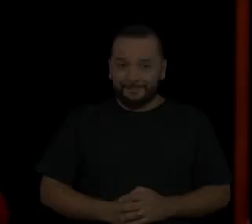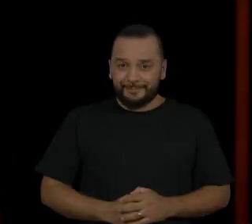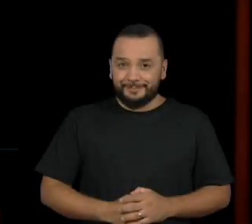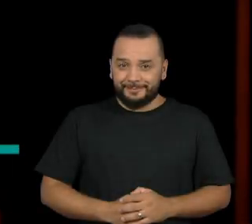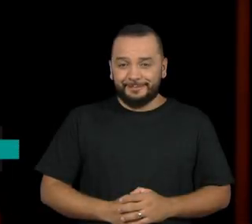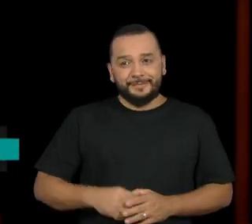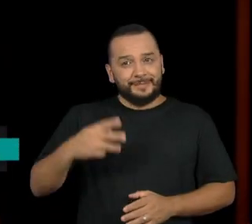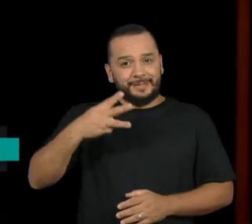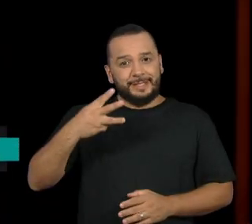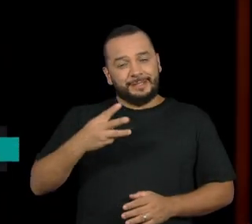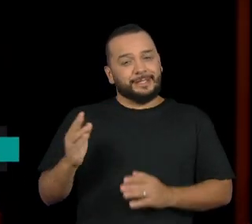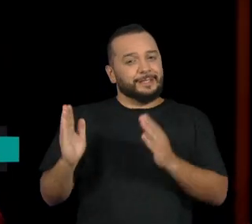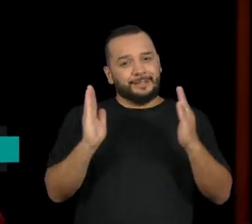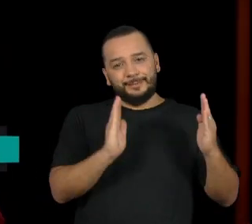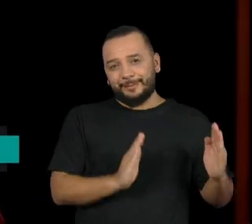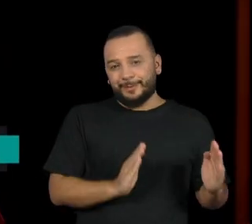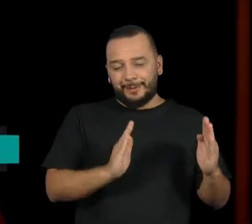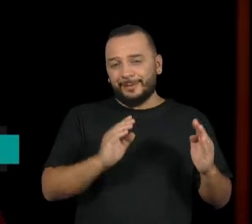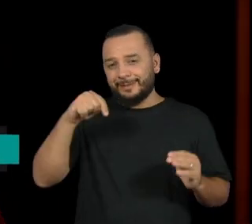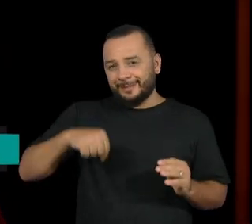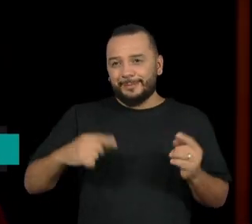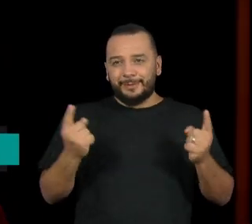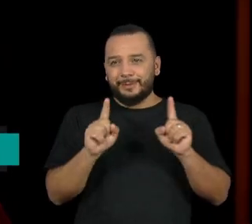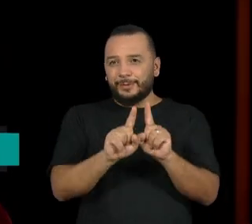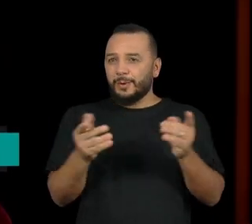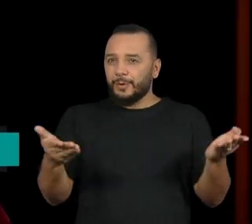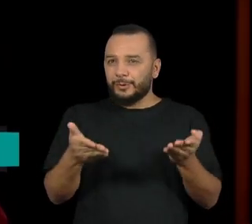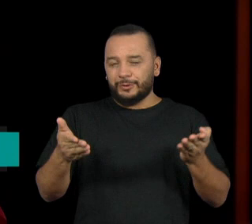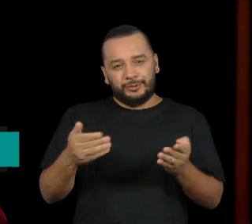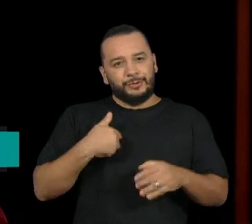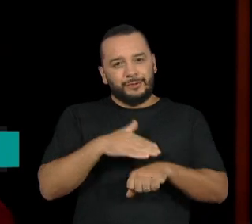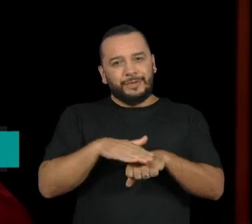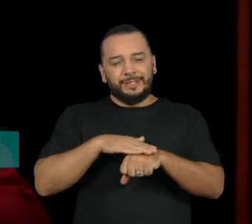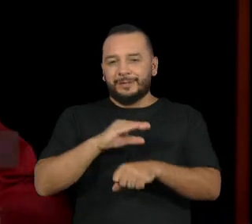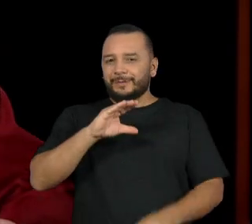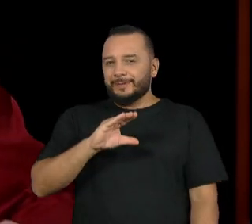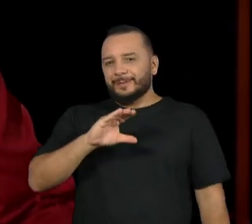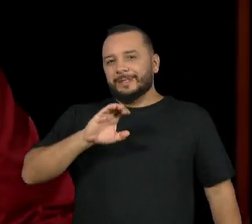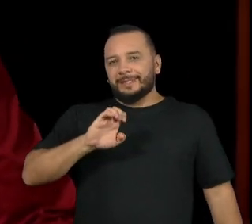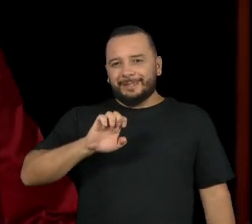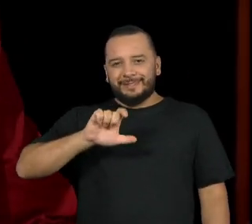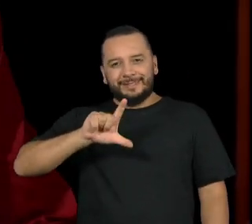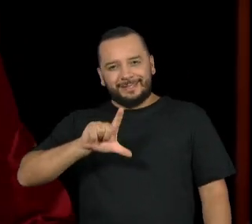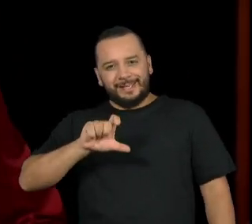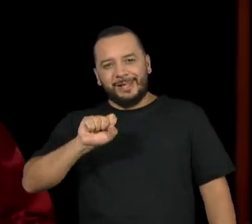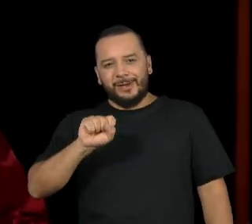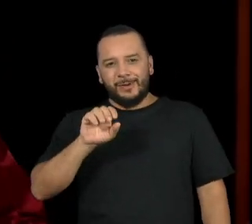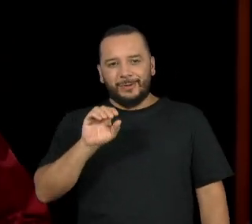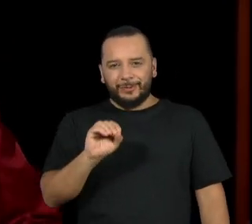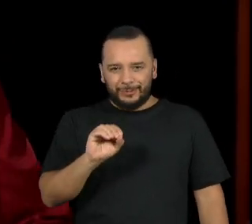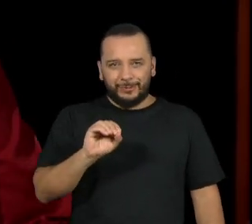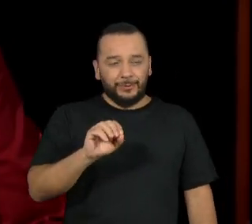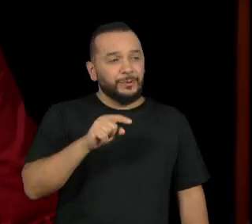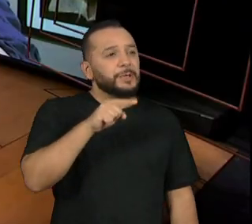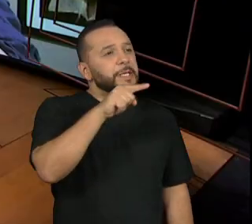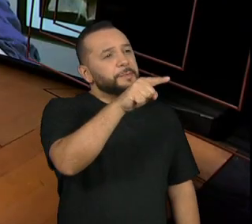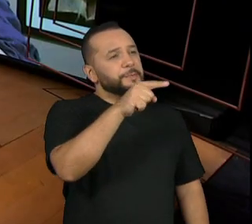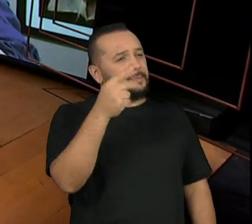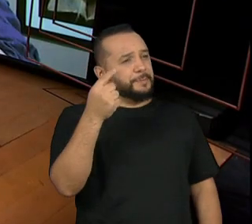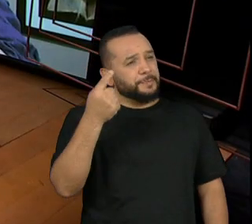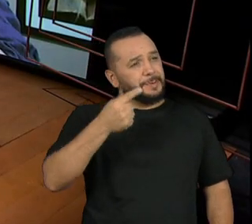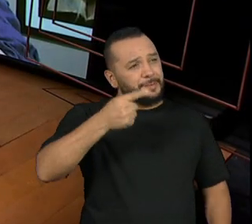Terceiro e último bloco do Persona, hoje conversando com o Celso Frateschi. Celso, sua primeira interpretação fora do palco